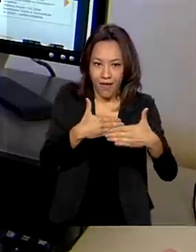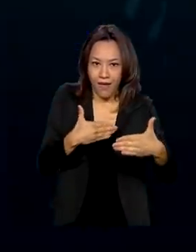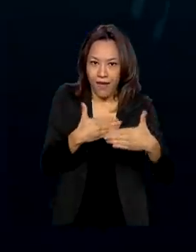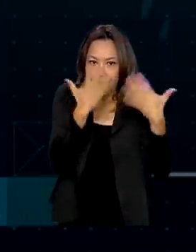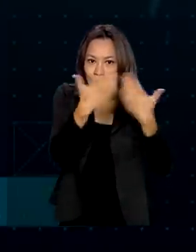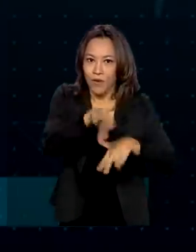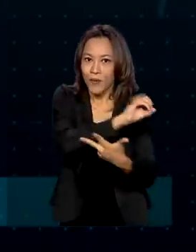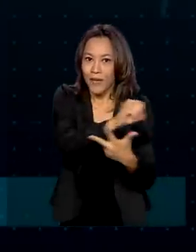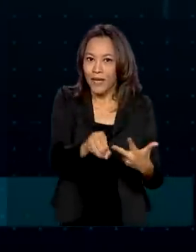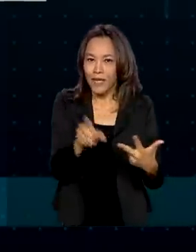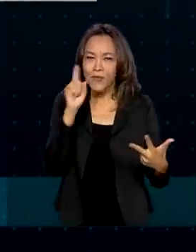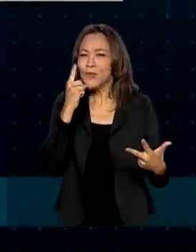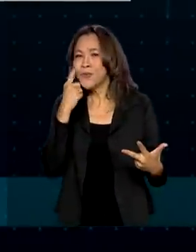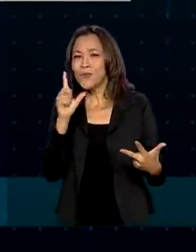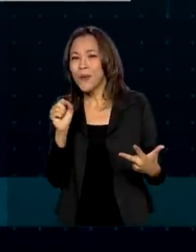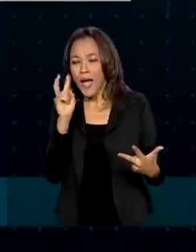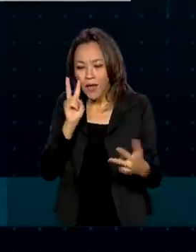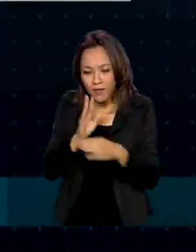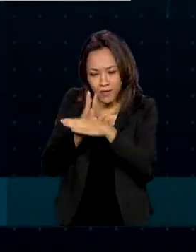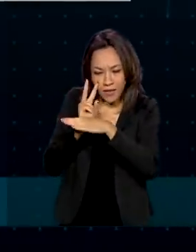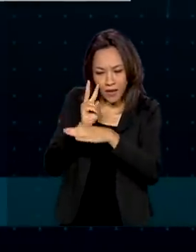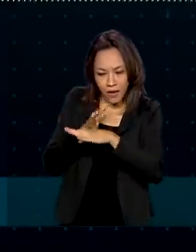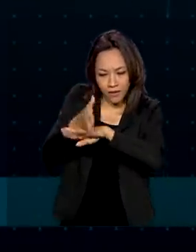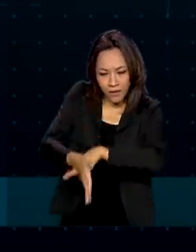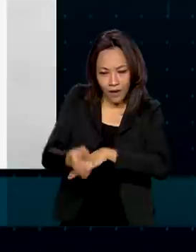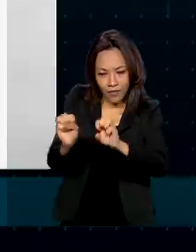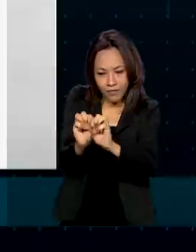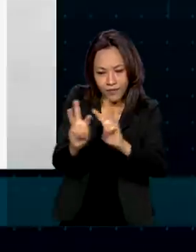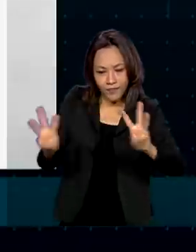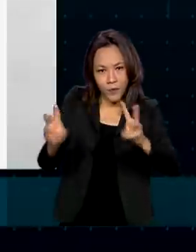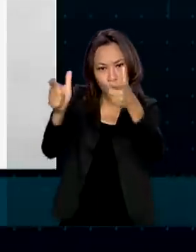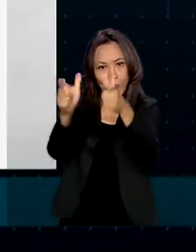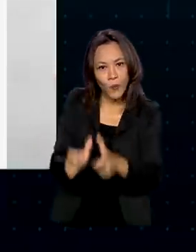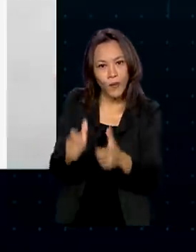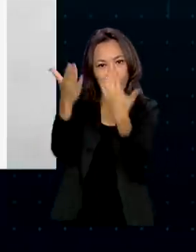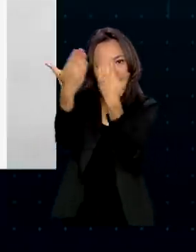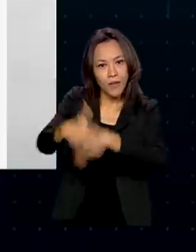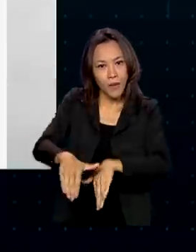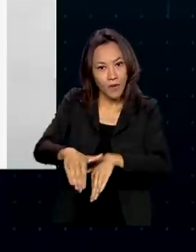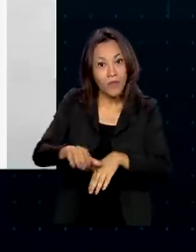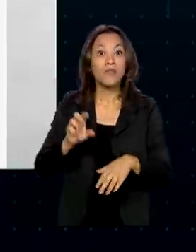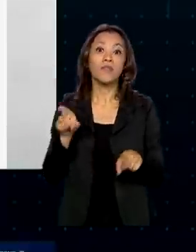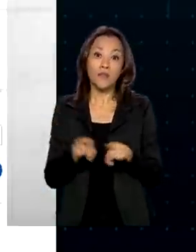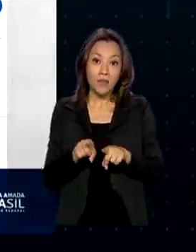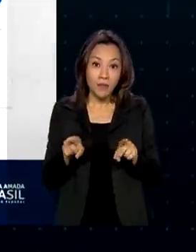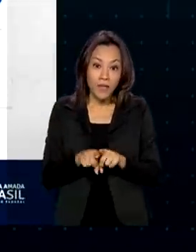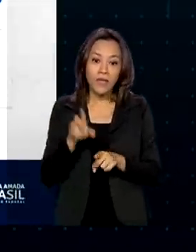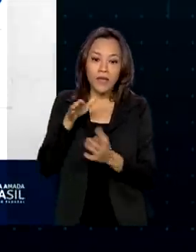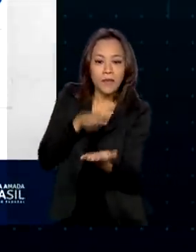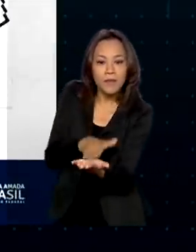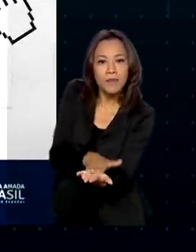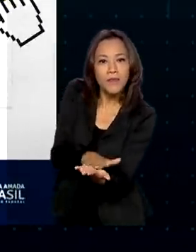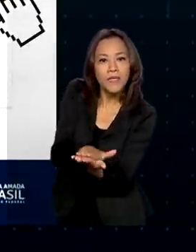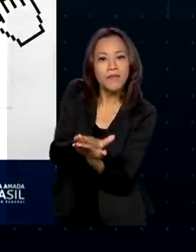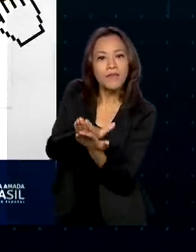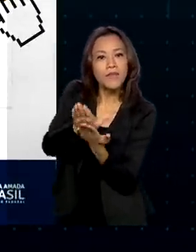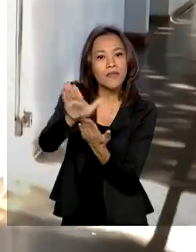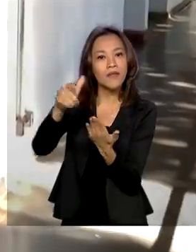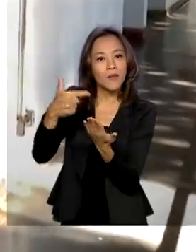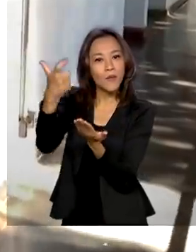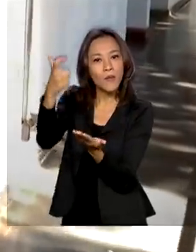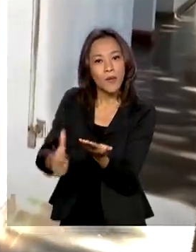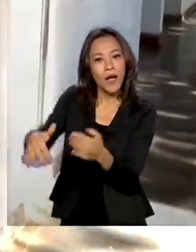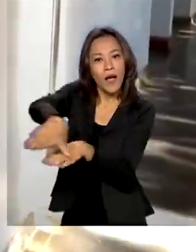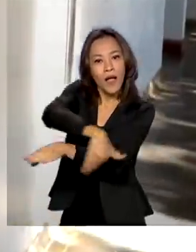dica é conferir no portal do participante o local da prova e, se possível, imprimir o cartão de confirmação.